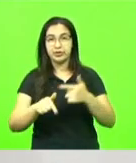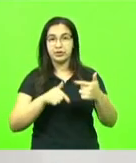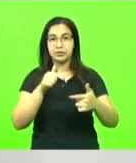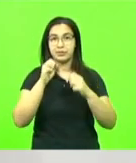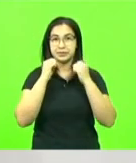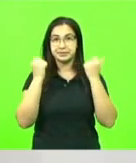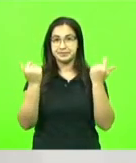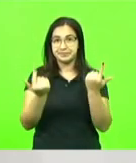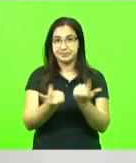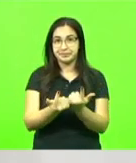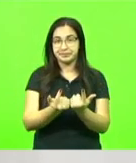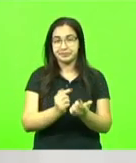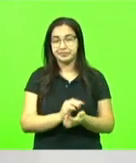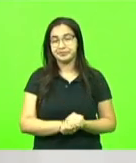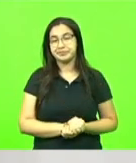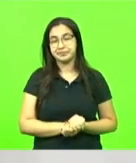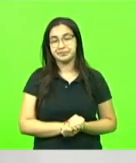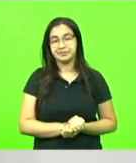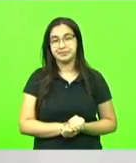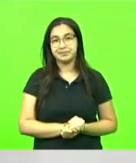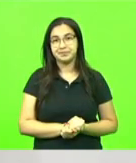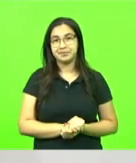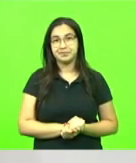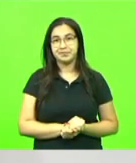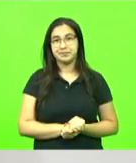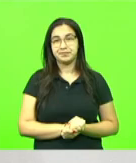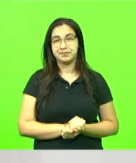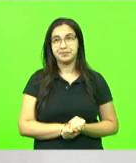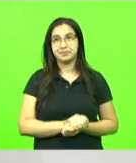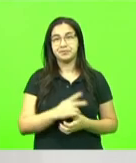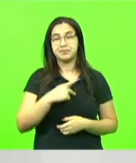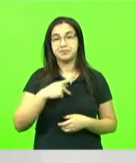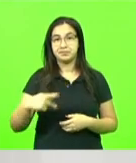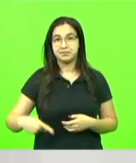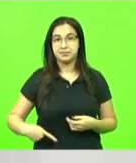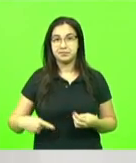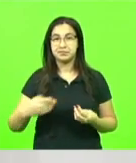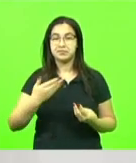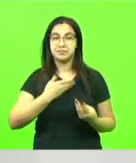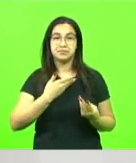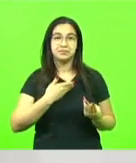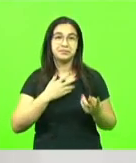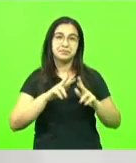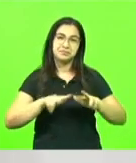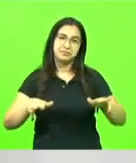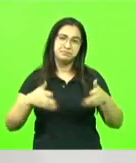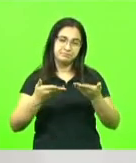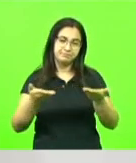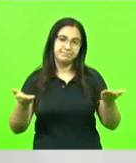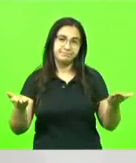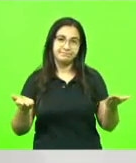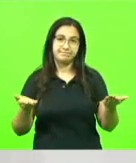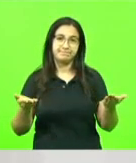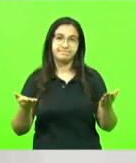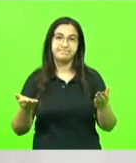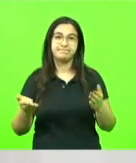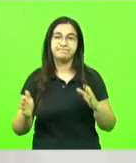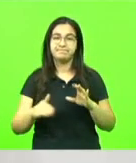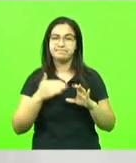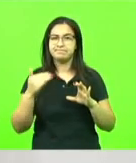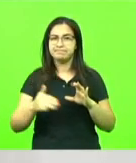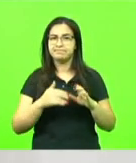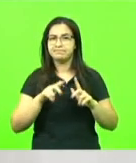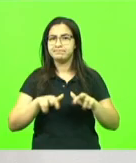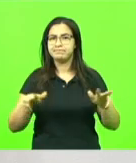em senhor presidente, colegas deputados, deputadas, nós estamos recebendo, acompanhamos ontem aqui